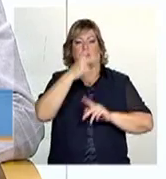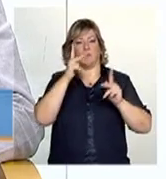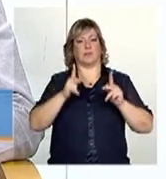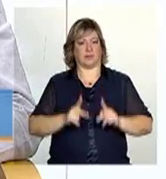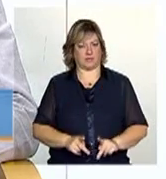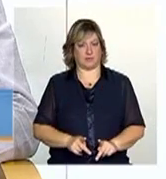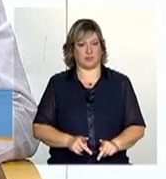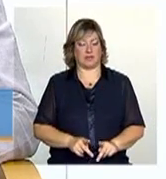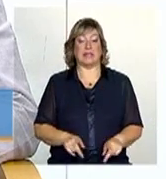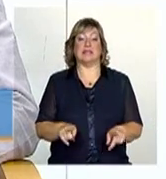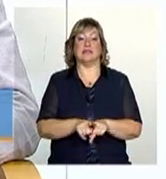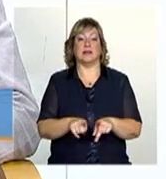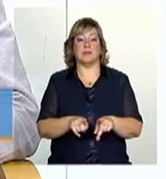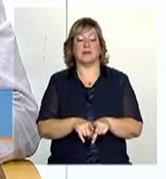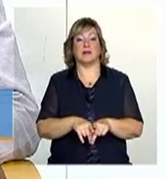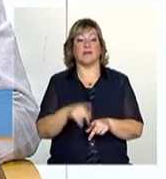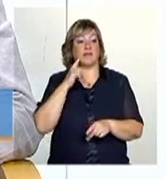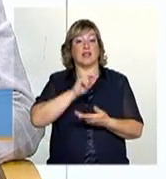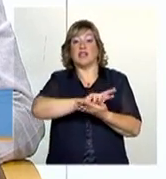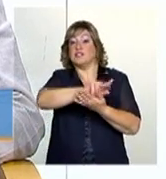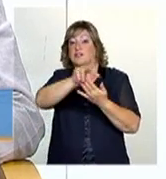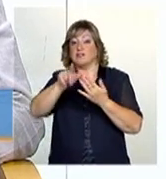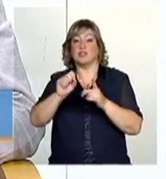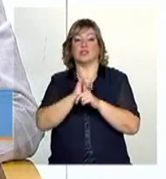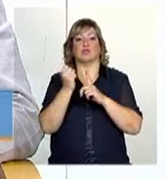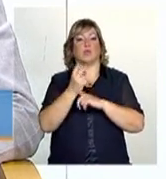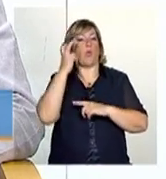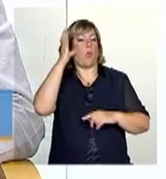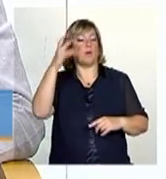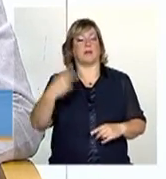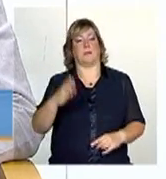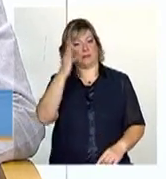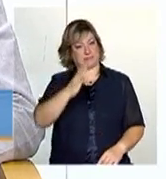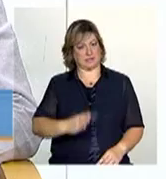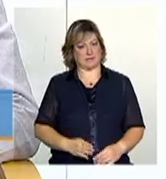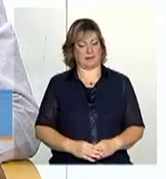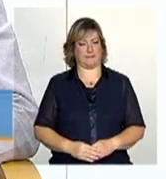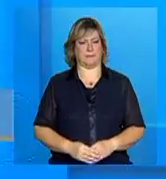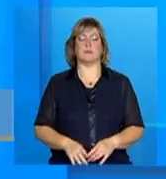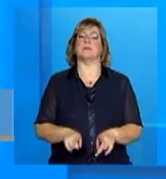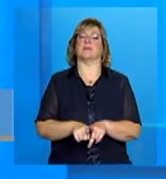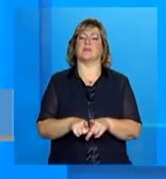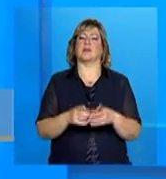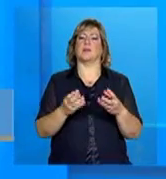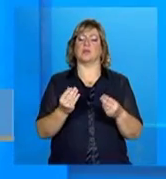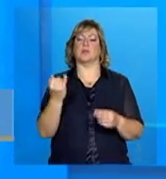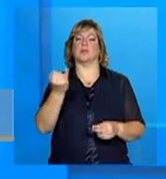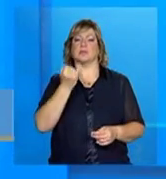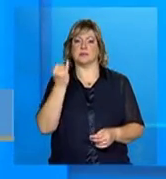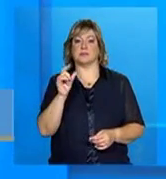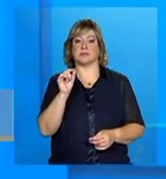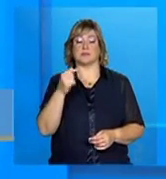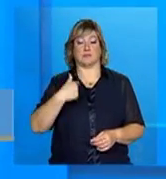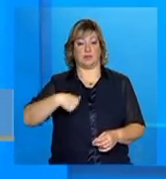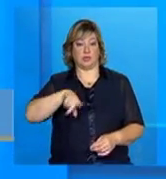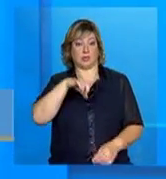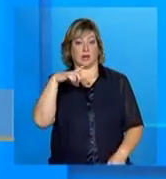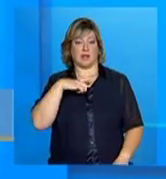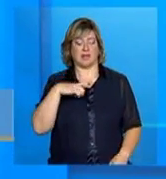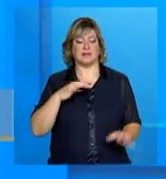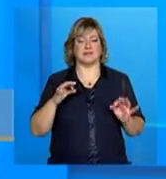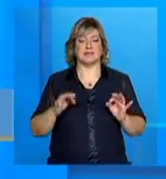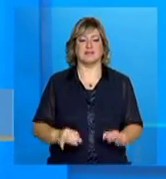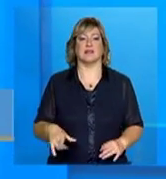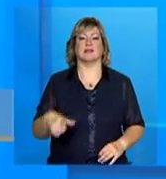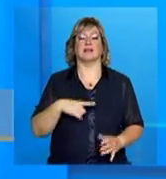e considerar a diversidade sociocultural brasileira. E muito importante também, além disso, é você ter certeza que o Ministério está se